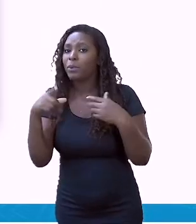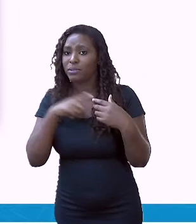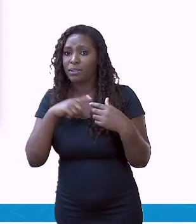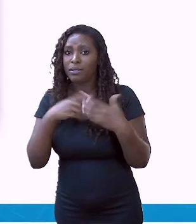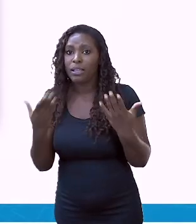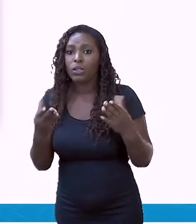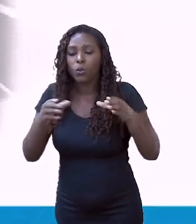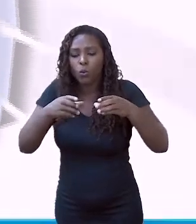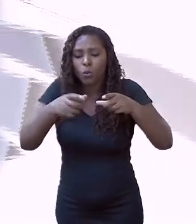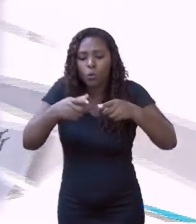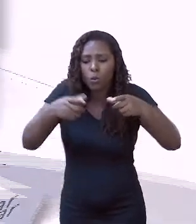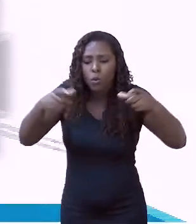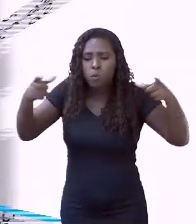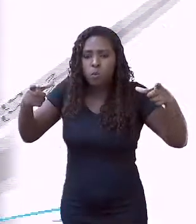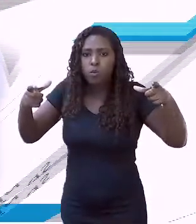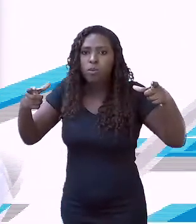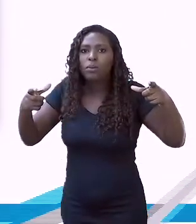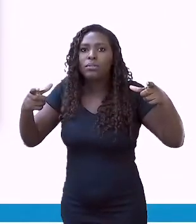total.